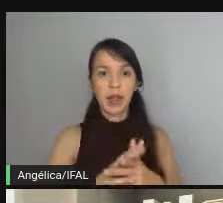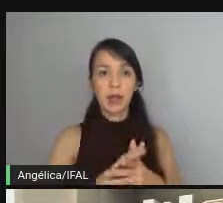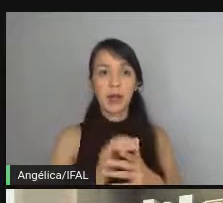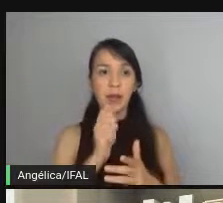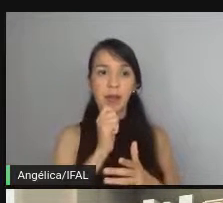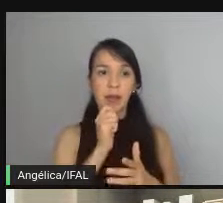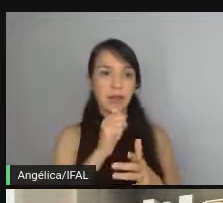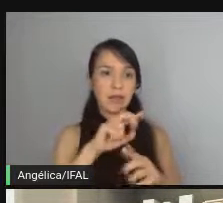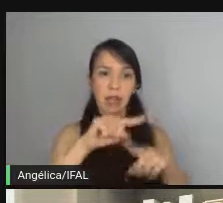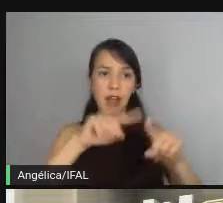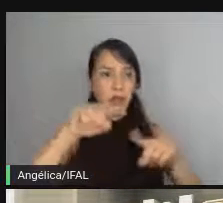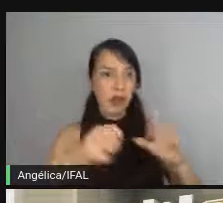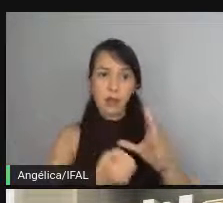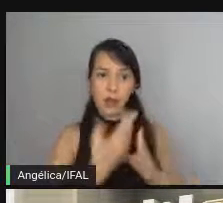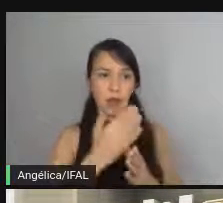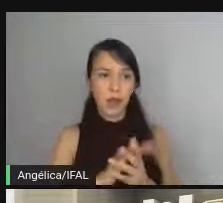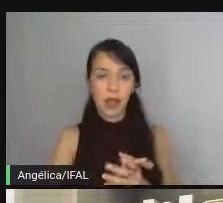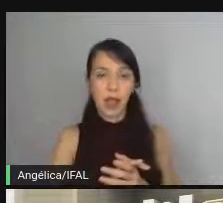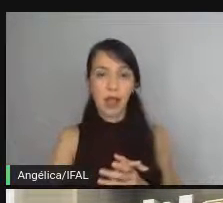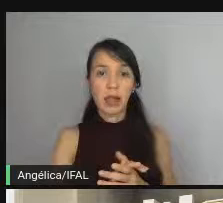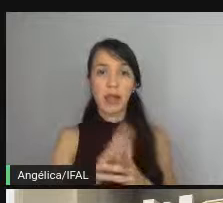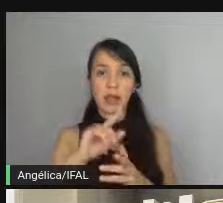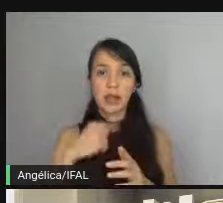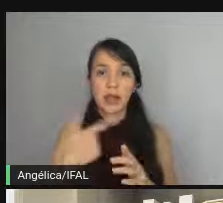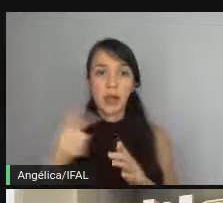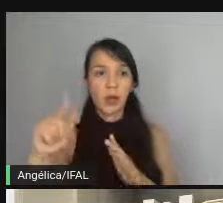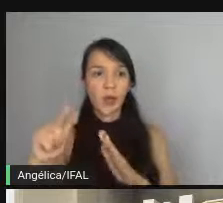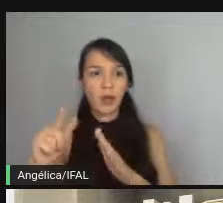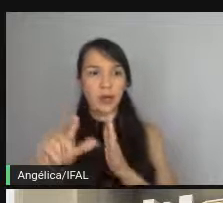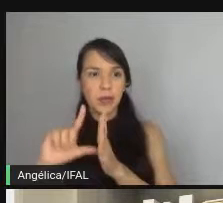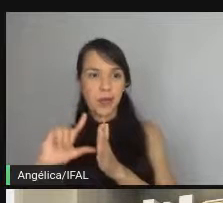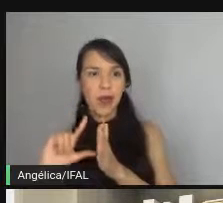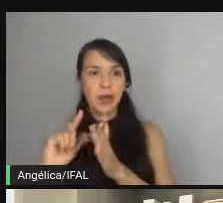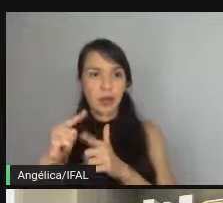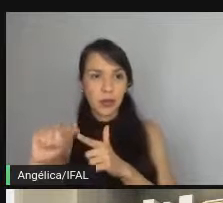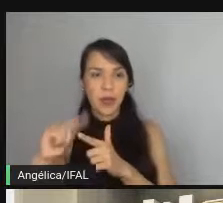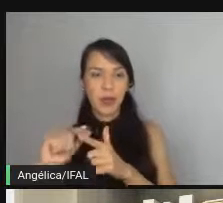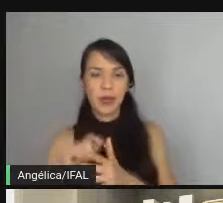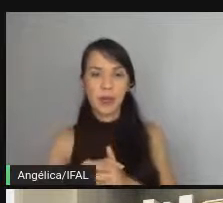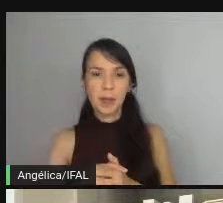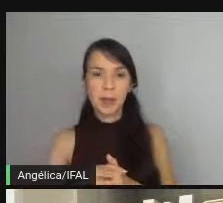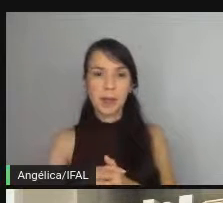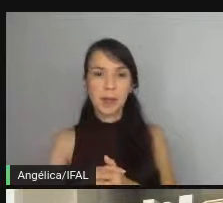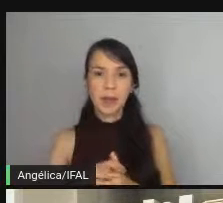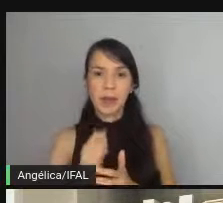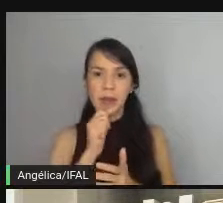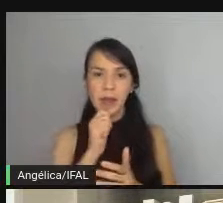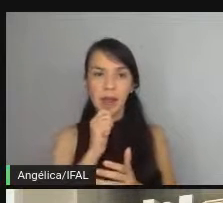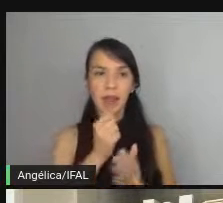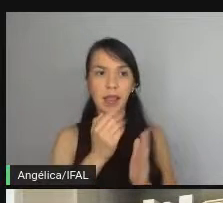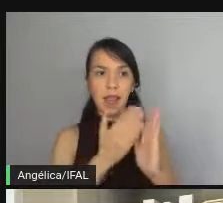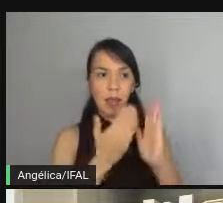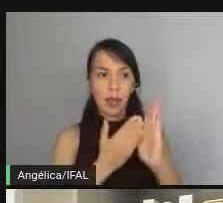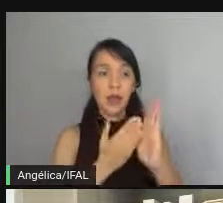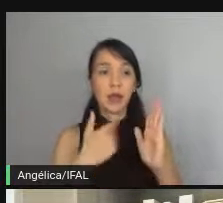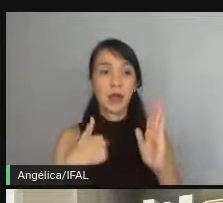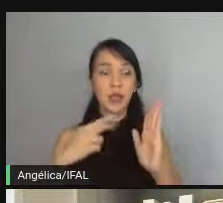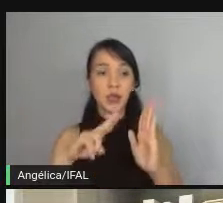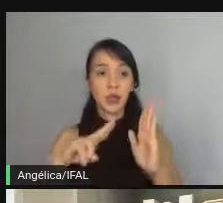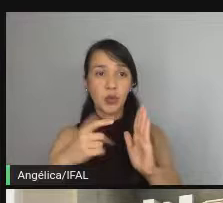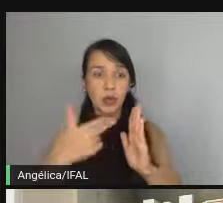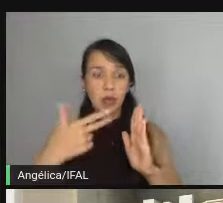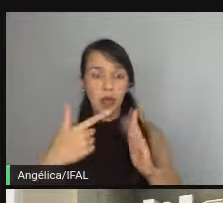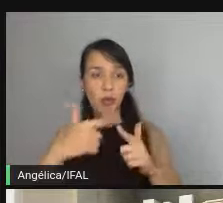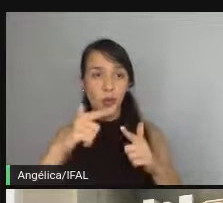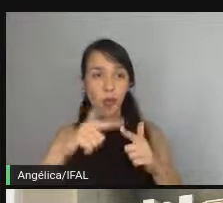criada essa variável sendo que ele já deu um outro erro antes da biblioteca que não tinha instalado aí beleza a gente supri a necessidade desse erro